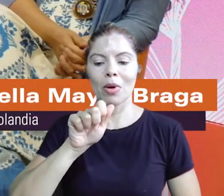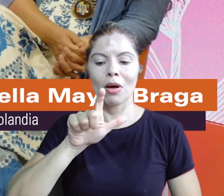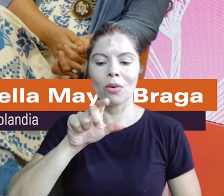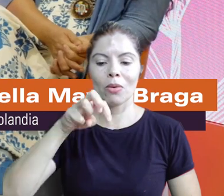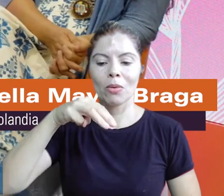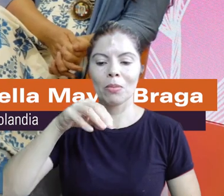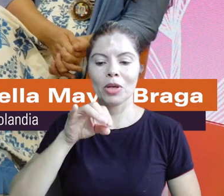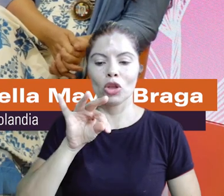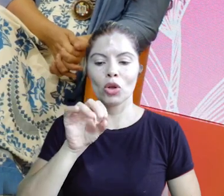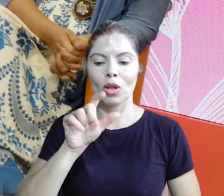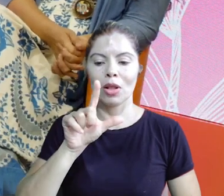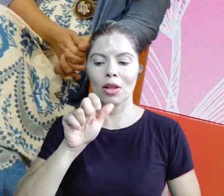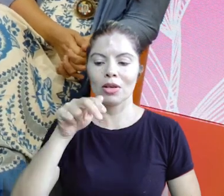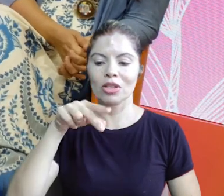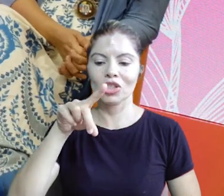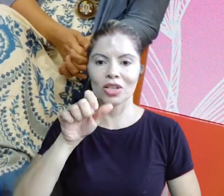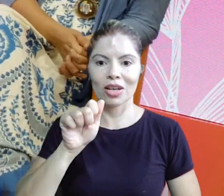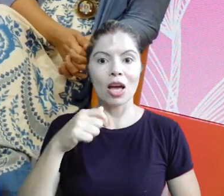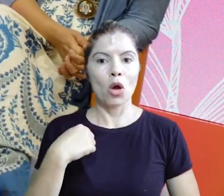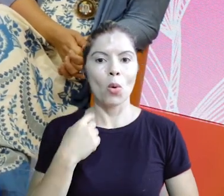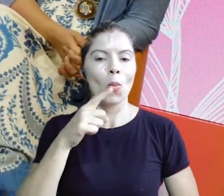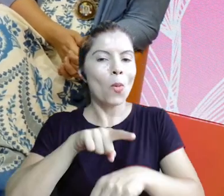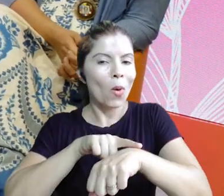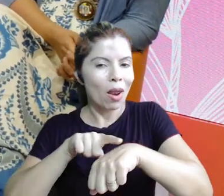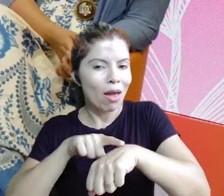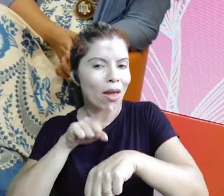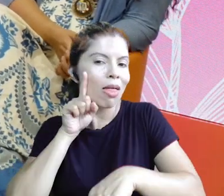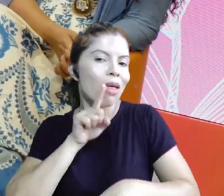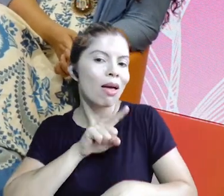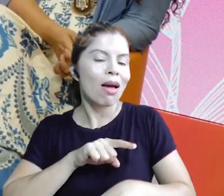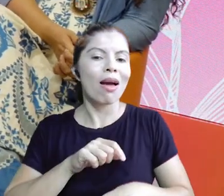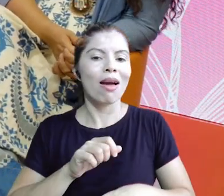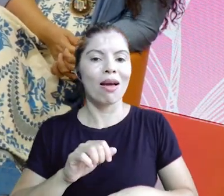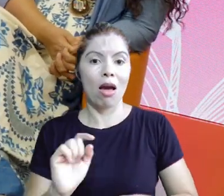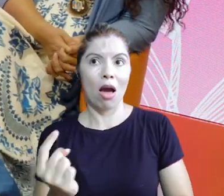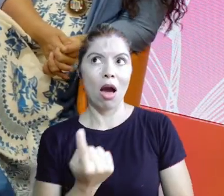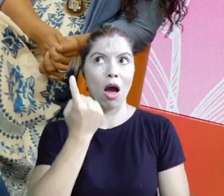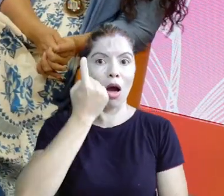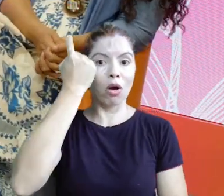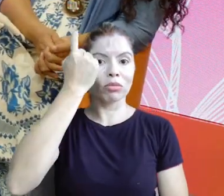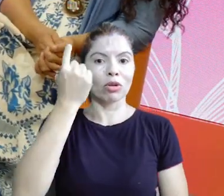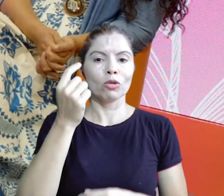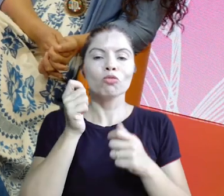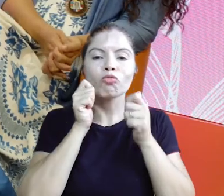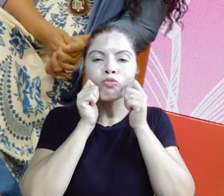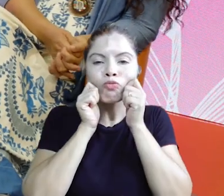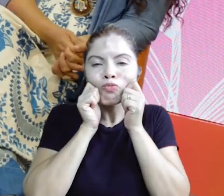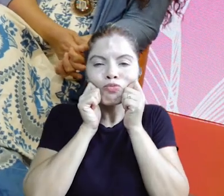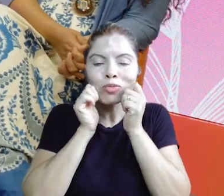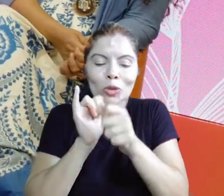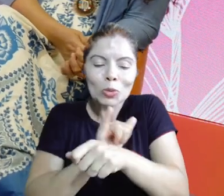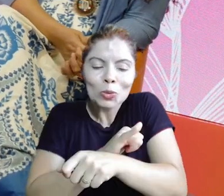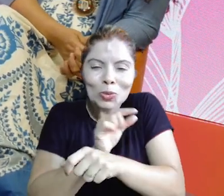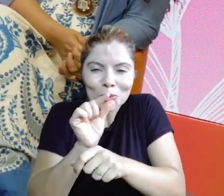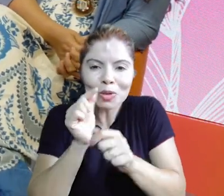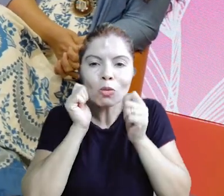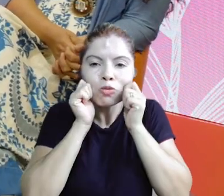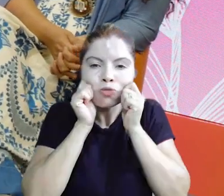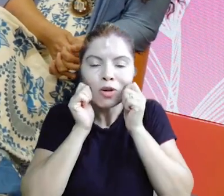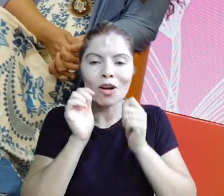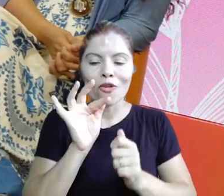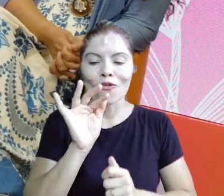Sou morena, alta, fofinha. A gente adora fofinha. Eu